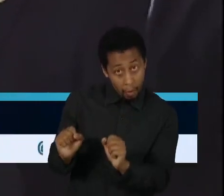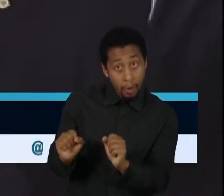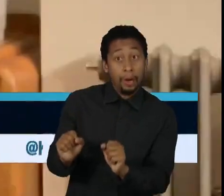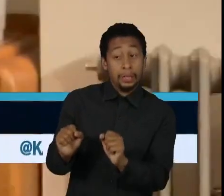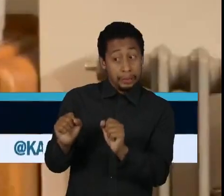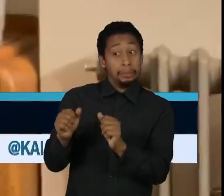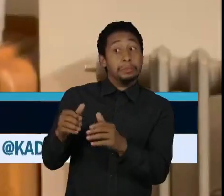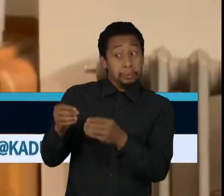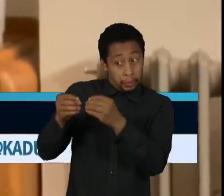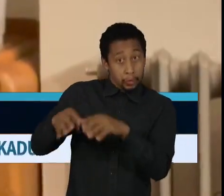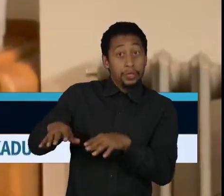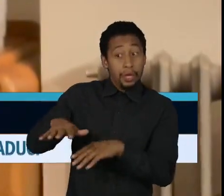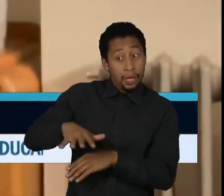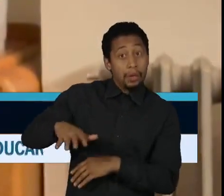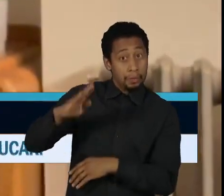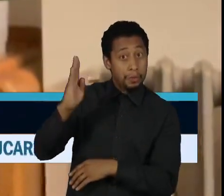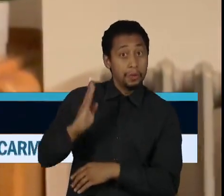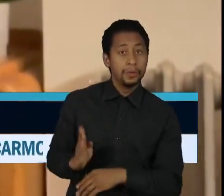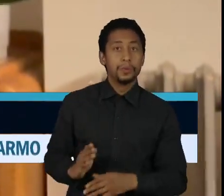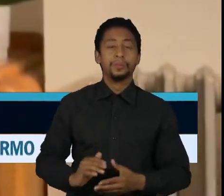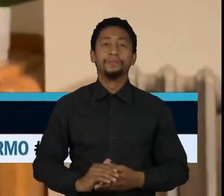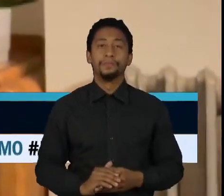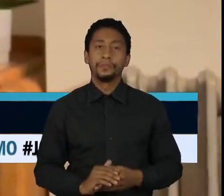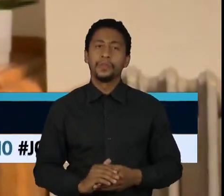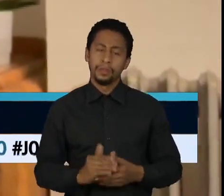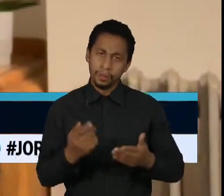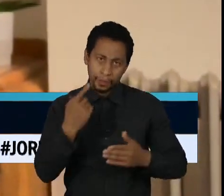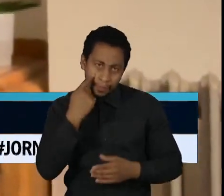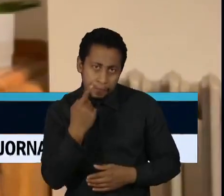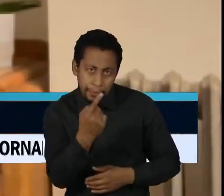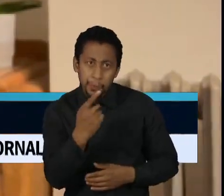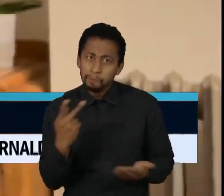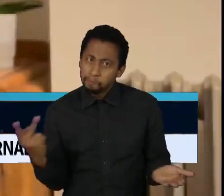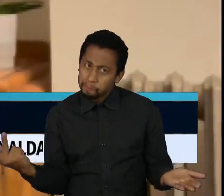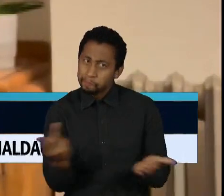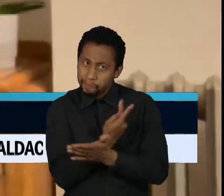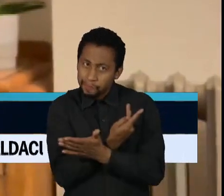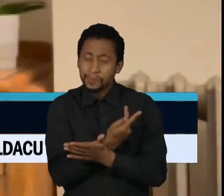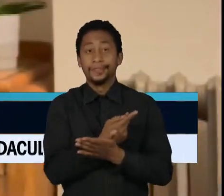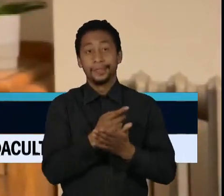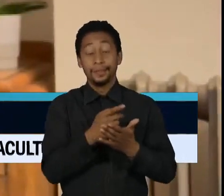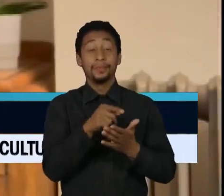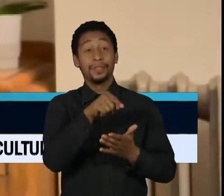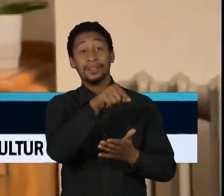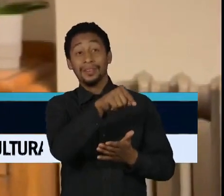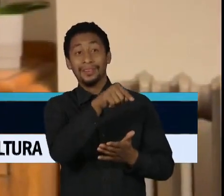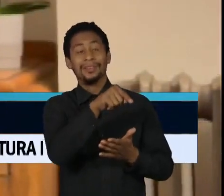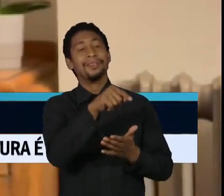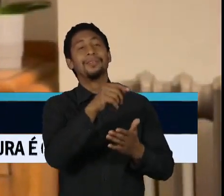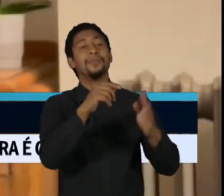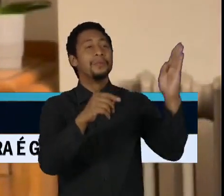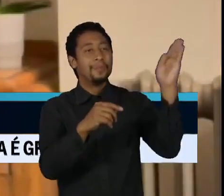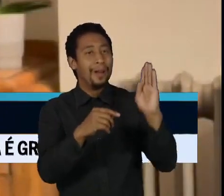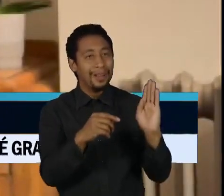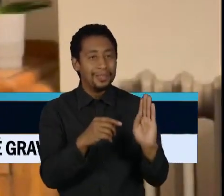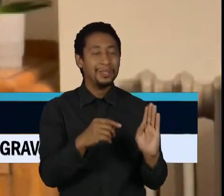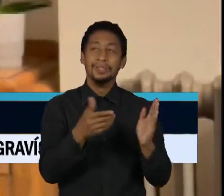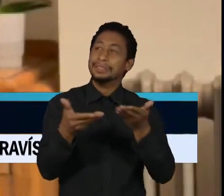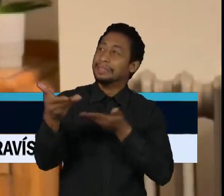da República. O destaque negativo é mais uma prova do erro que foi o isolamento do Brasil no mundo.